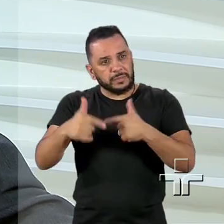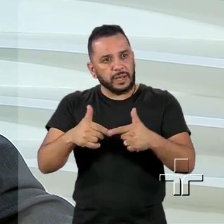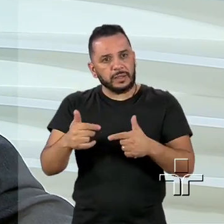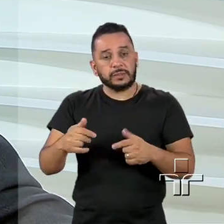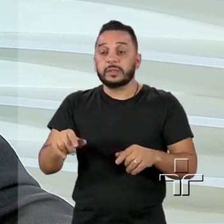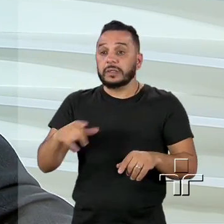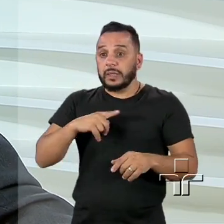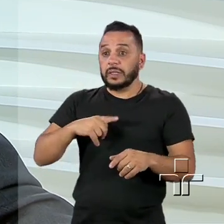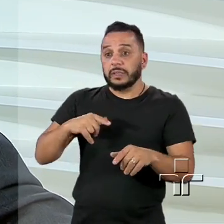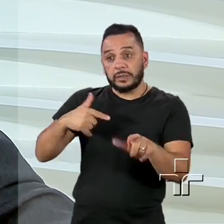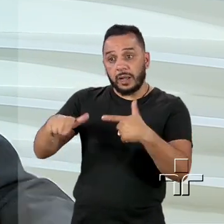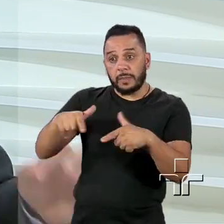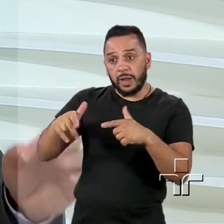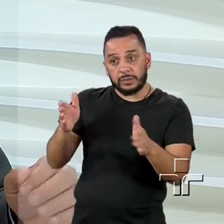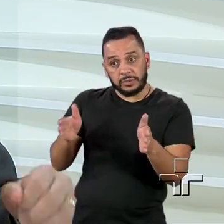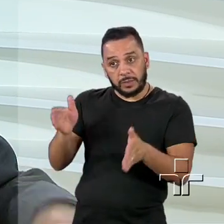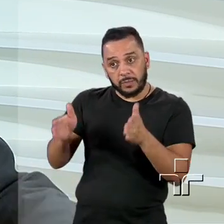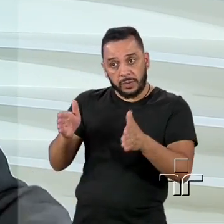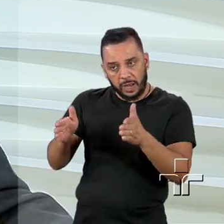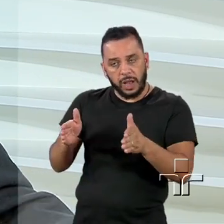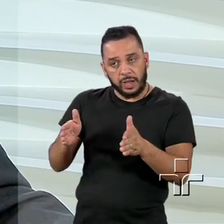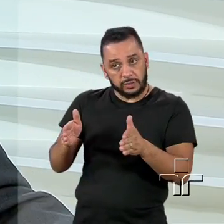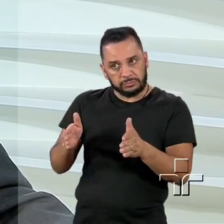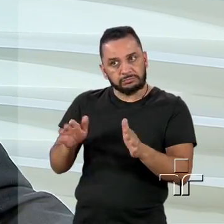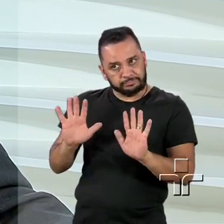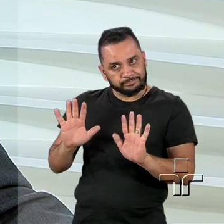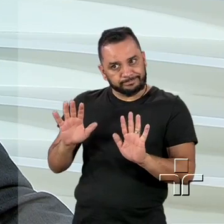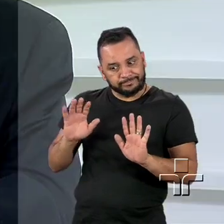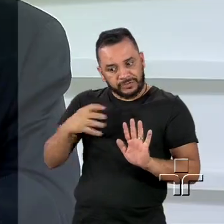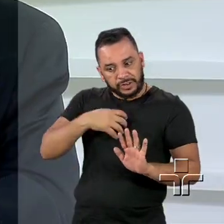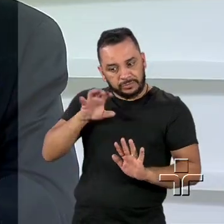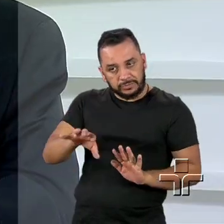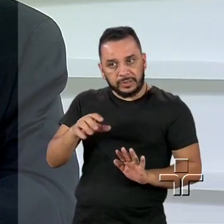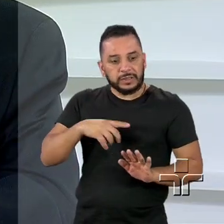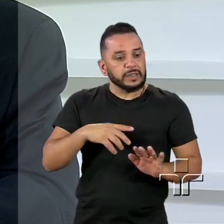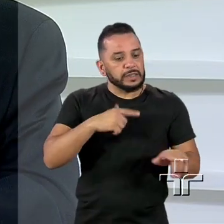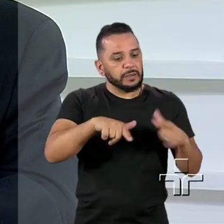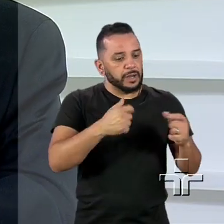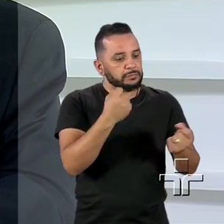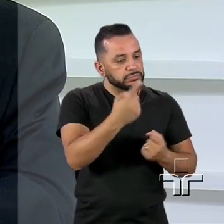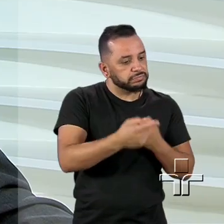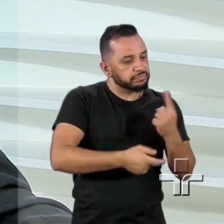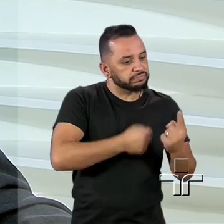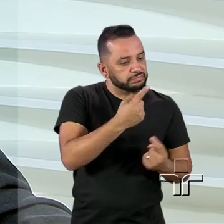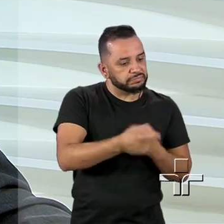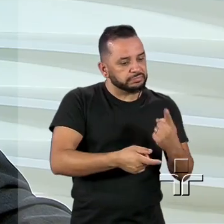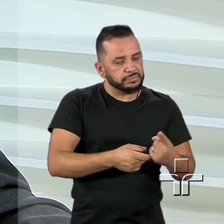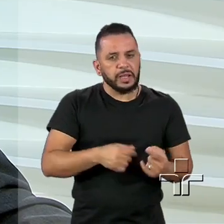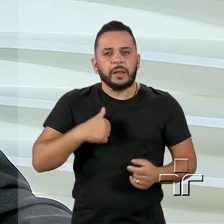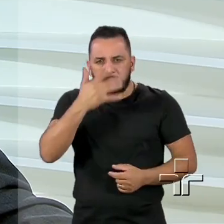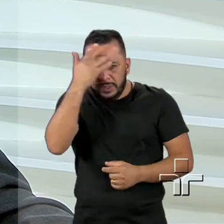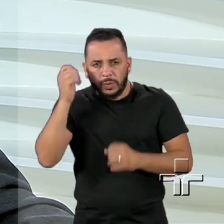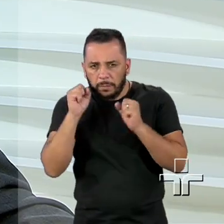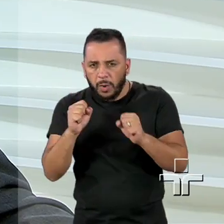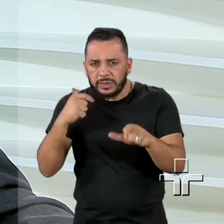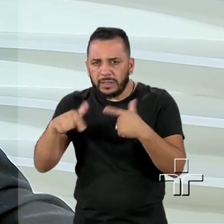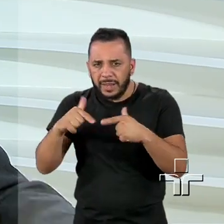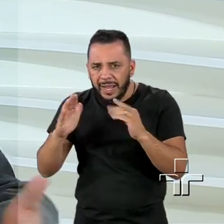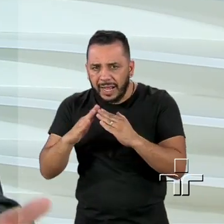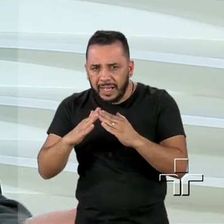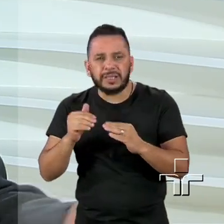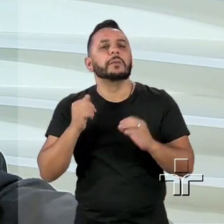intermitente é outra, do jeito que foi criado a atual legislação. O pessoal pode trabalhar em casa? Claro que pode trabalhar em casa, depende.